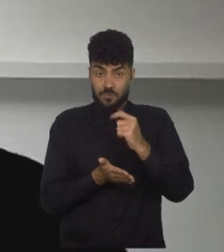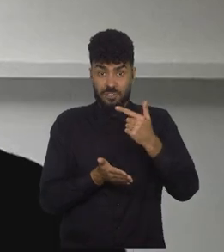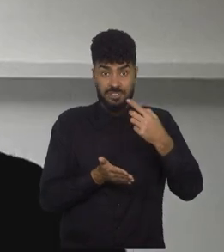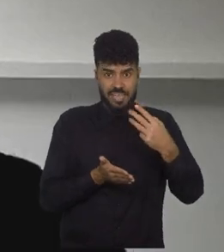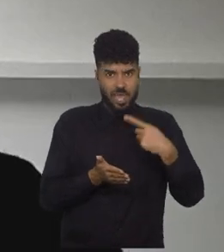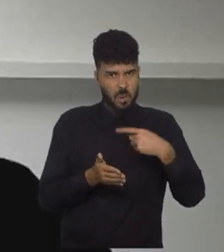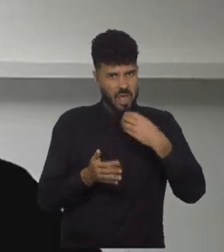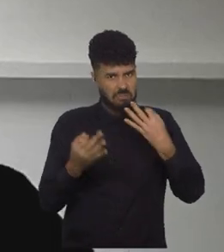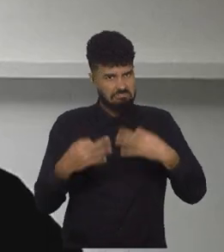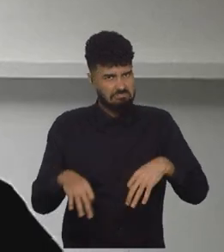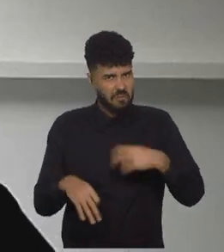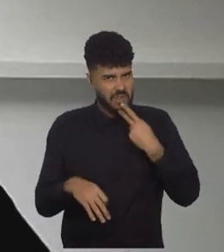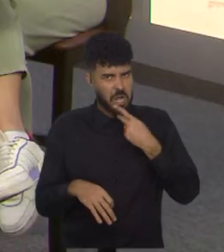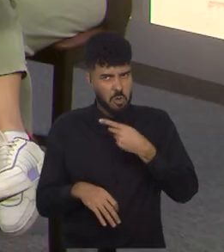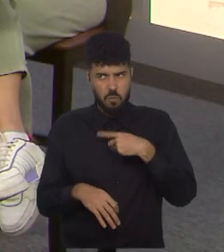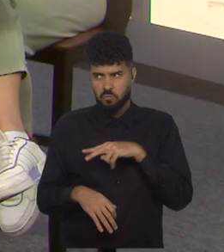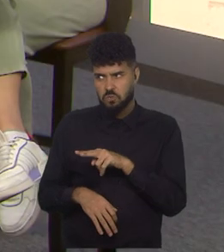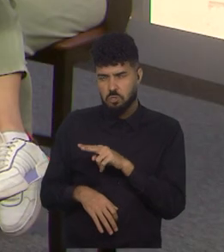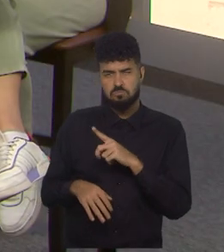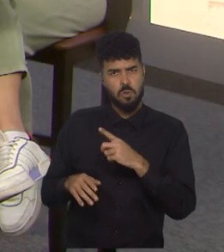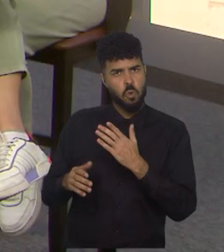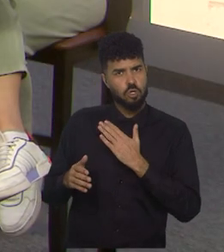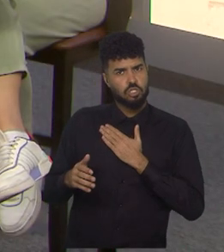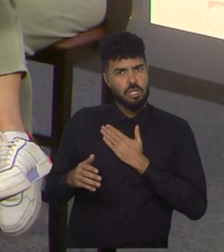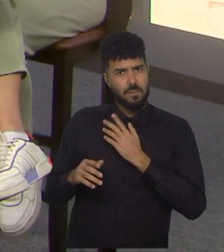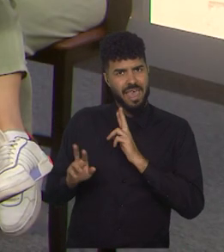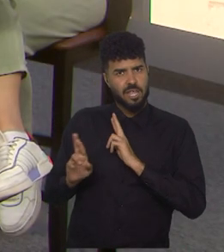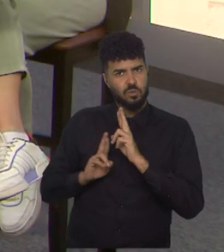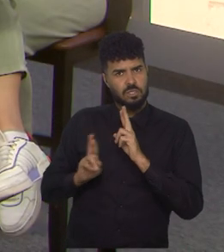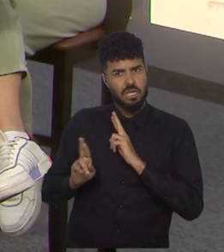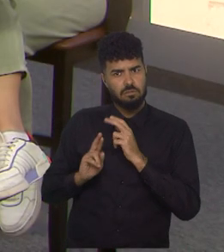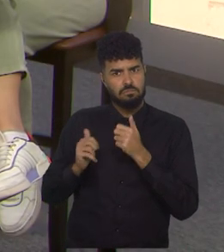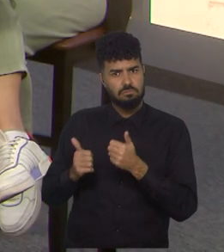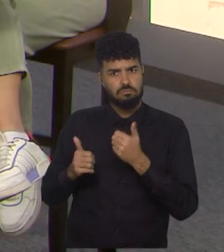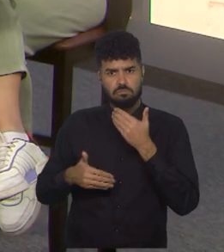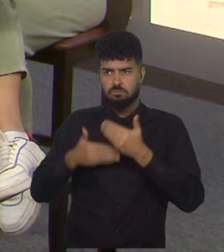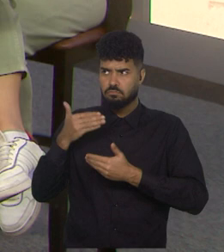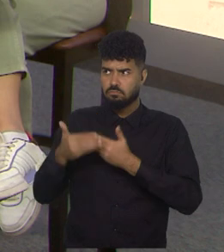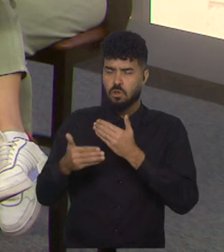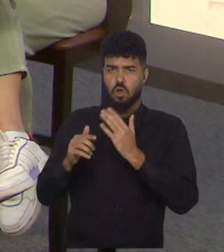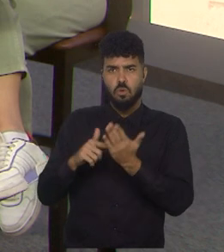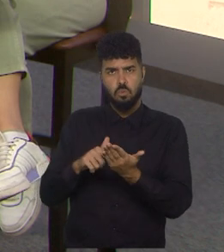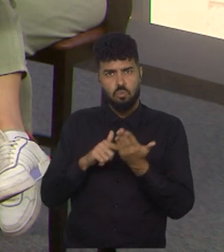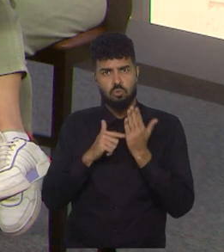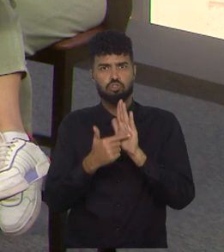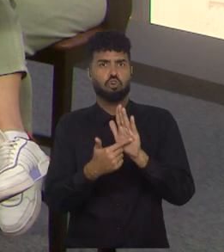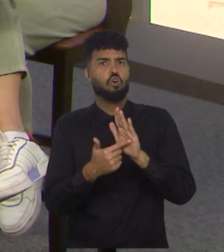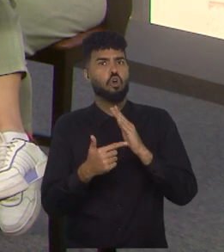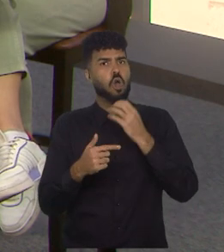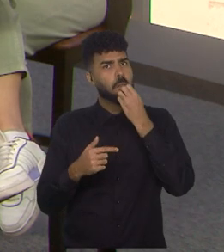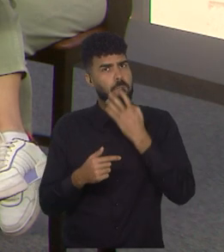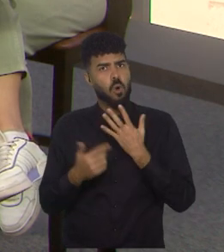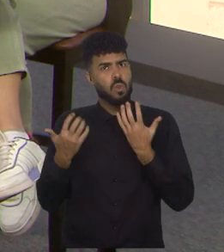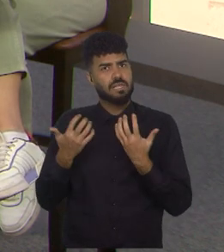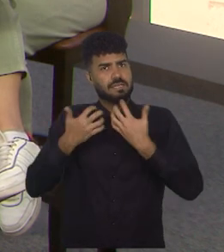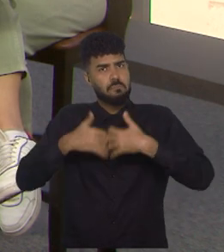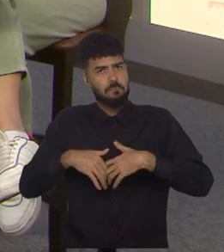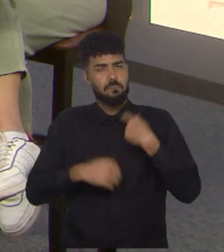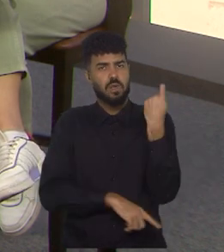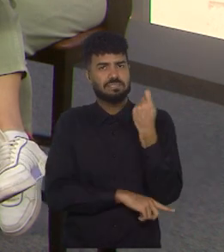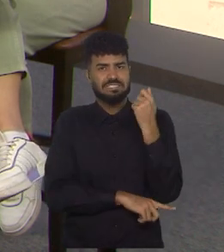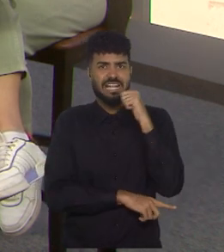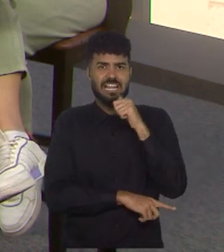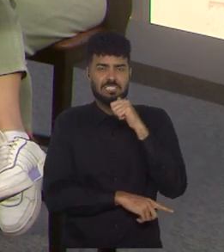confesso que eu gostei. Eu acho que os resultados, nem sempre que refletiram o bom desempenho da seleção